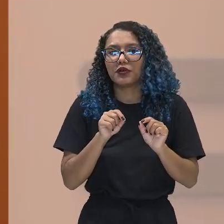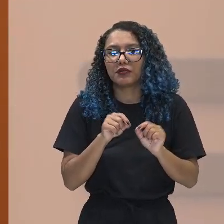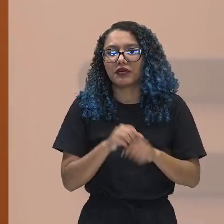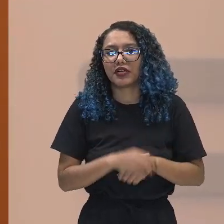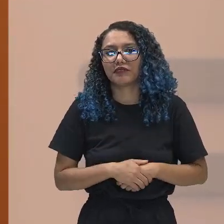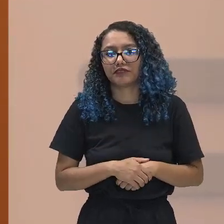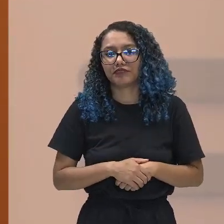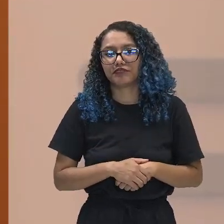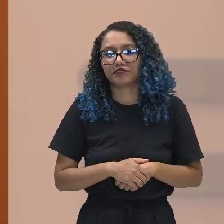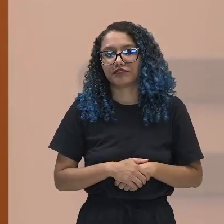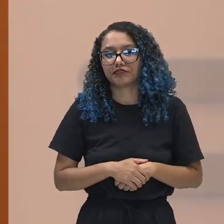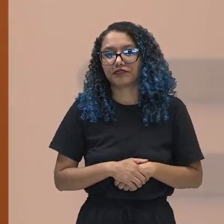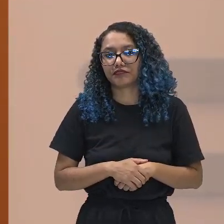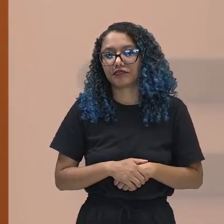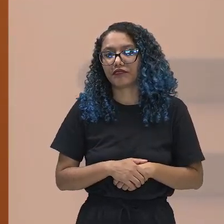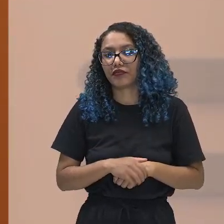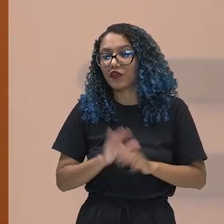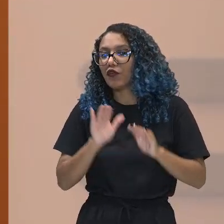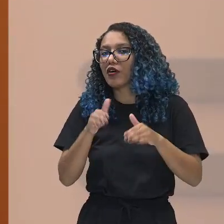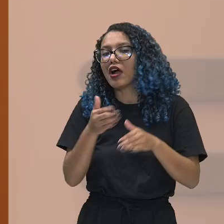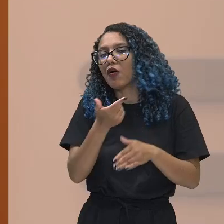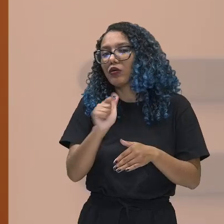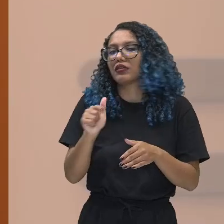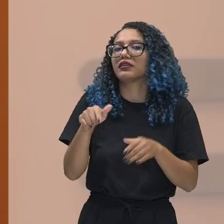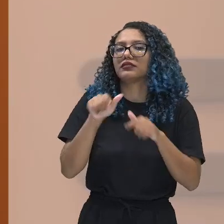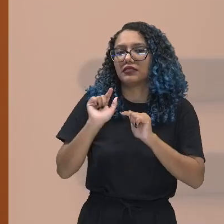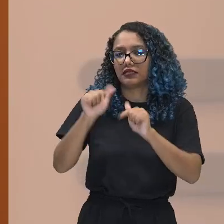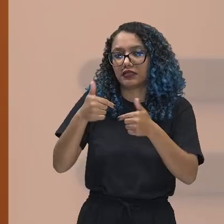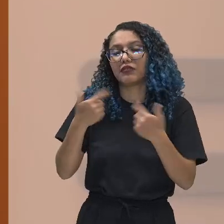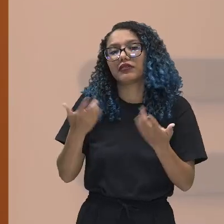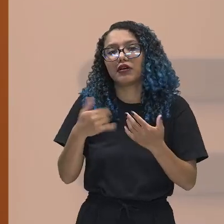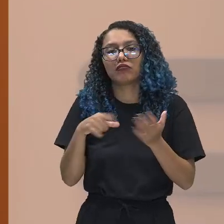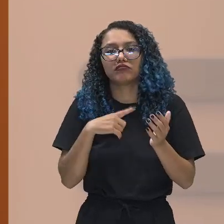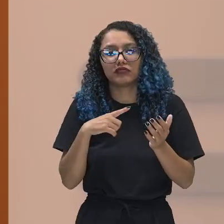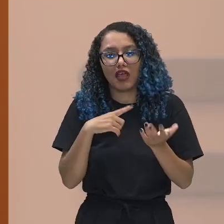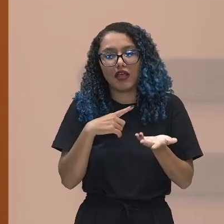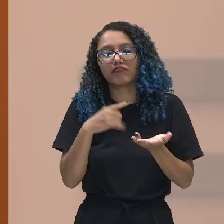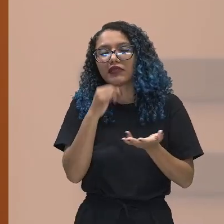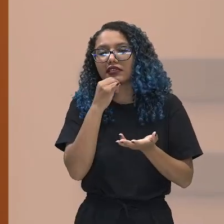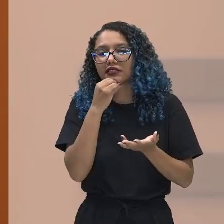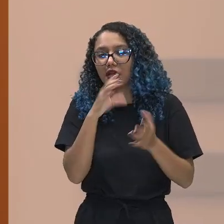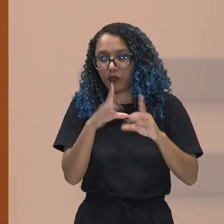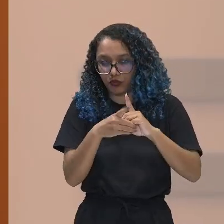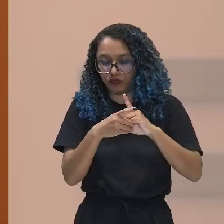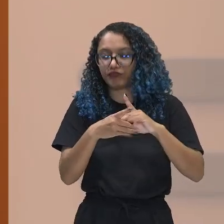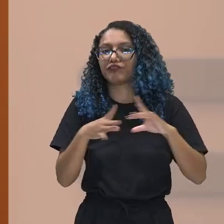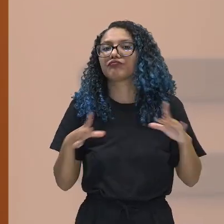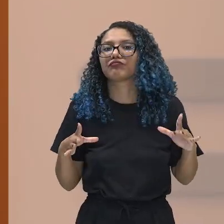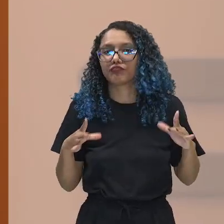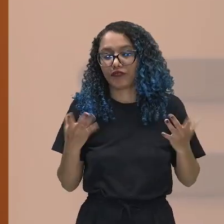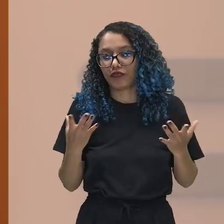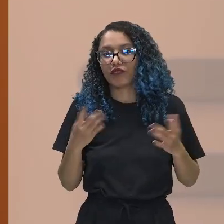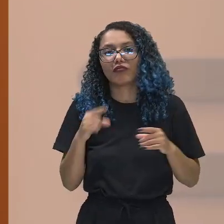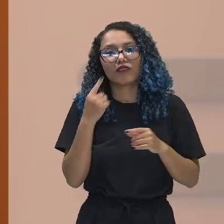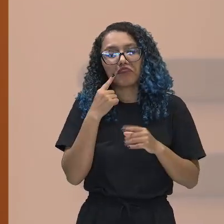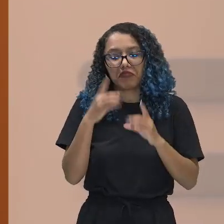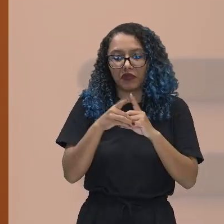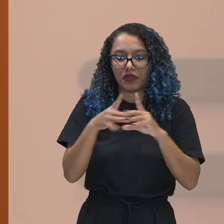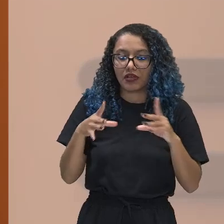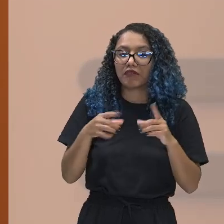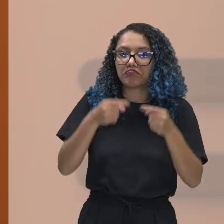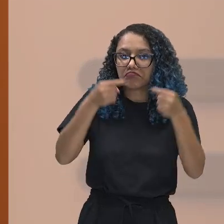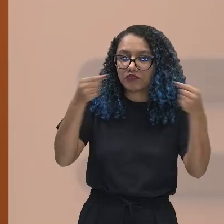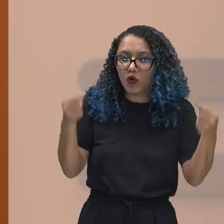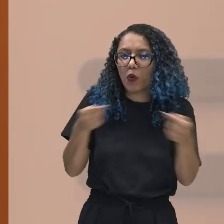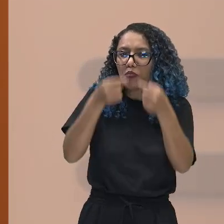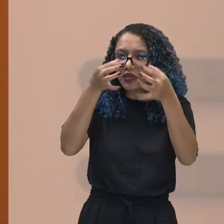ações. Daí, o exemplo que ele dá da questão da democracia. A democracia é um tipo ideal. todos os países do mundo